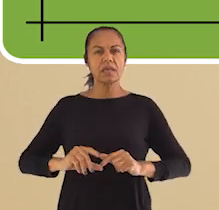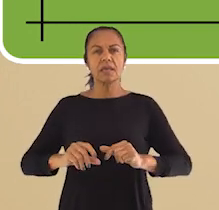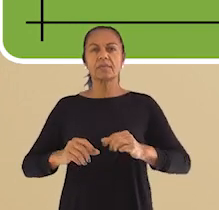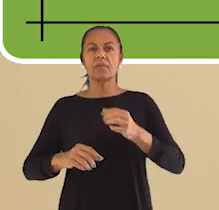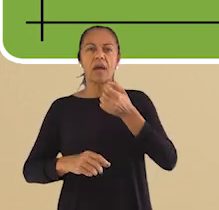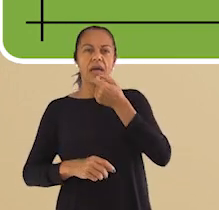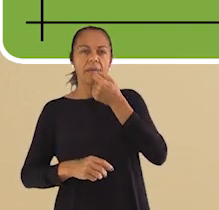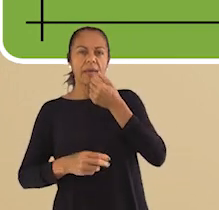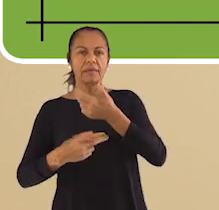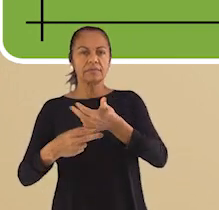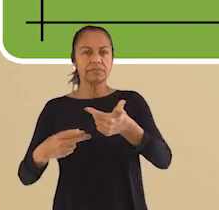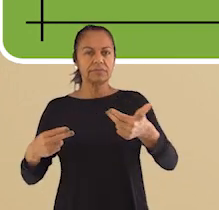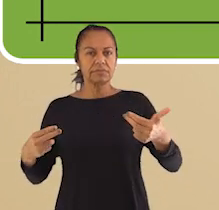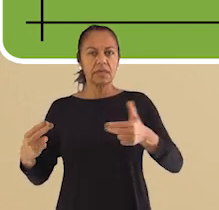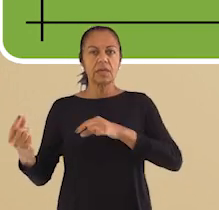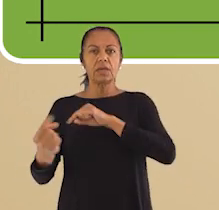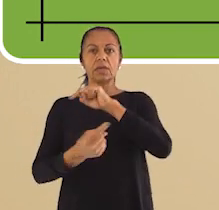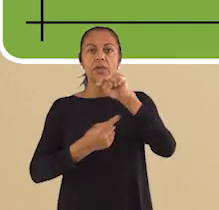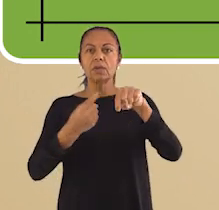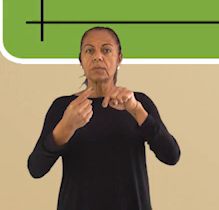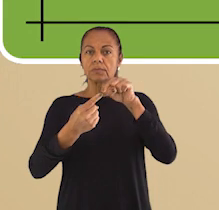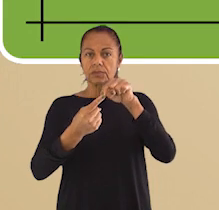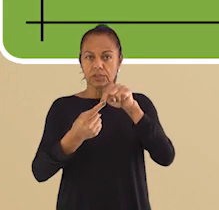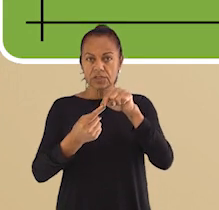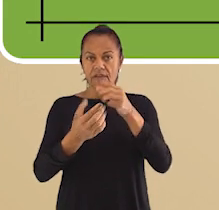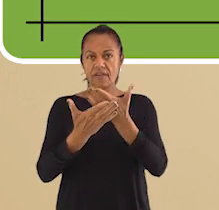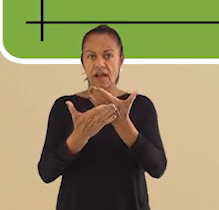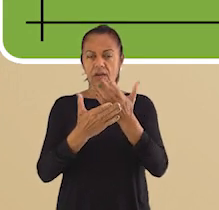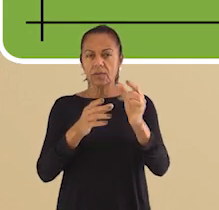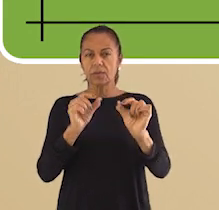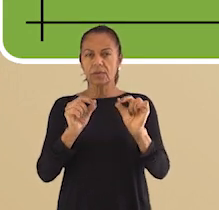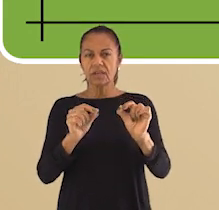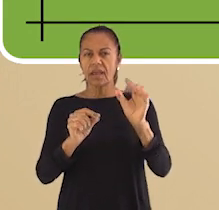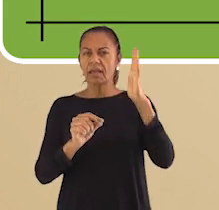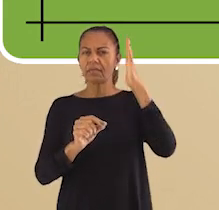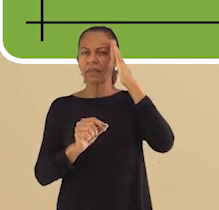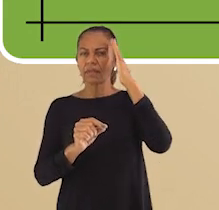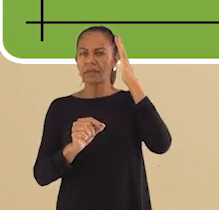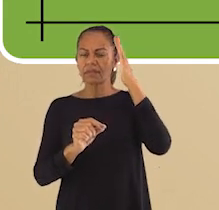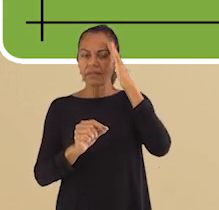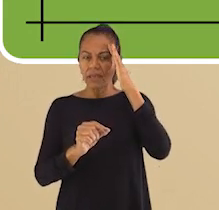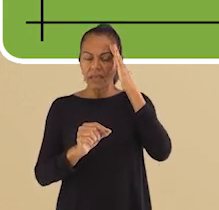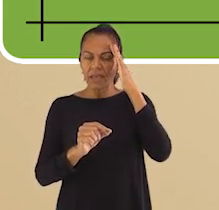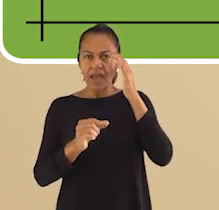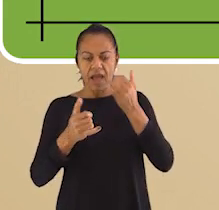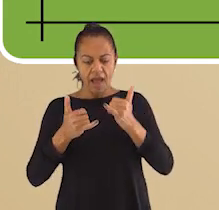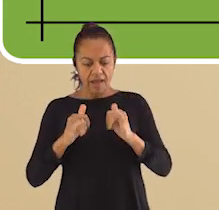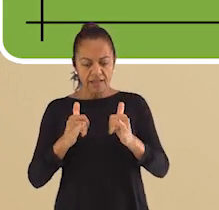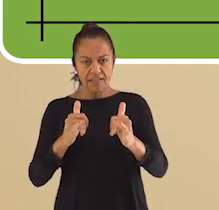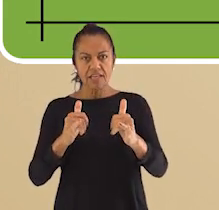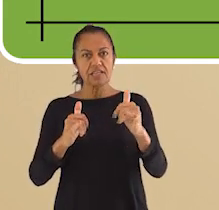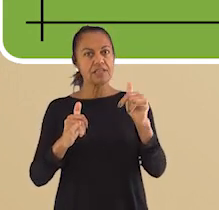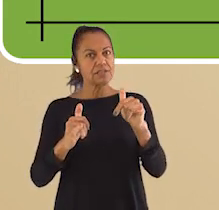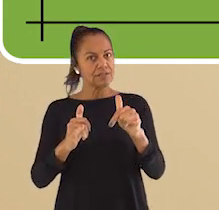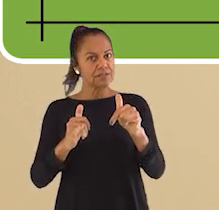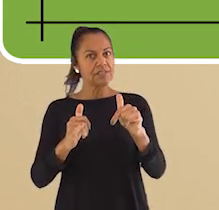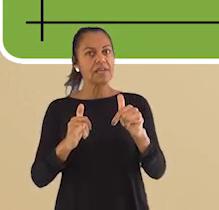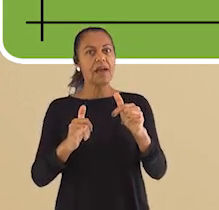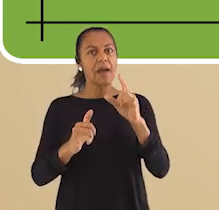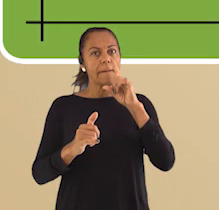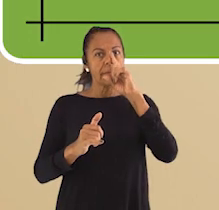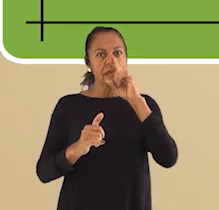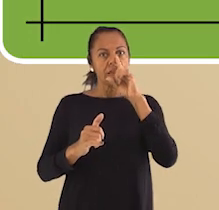outros. Os objetivos da nossa aula são compreender os benefícios da energia elétrica e dos perigos